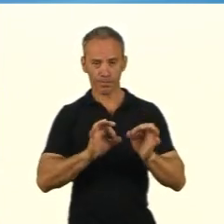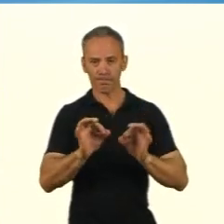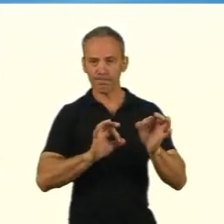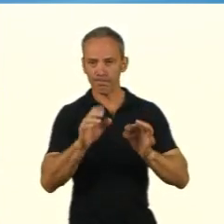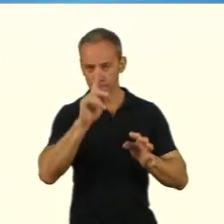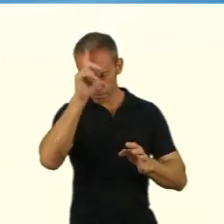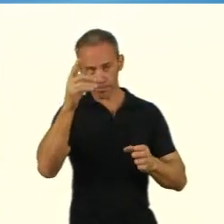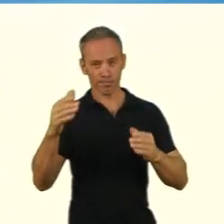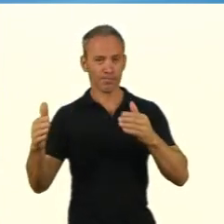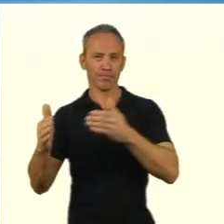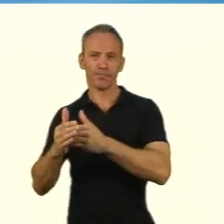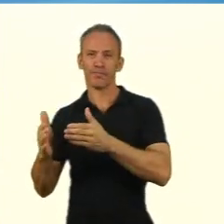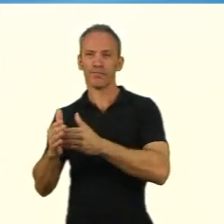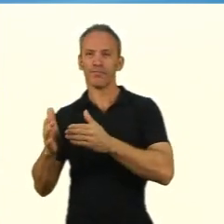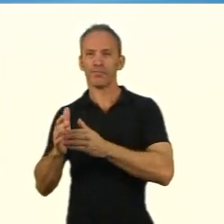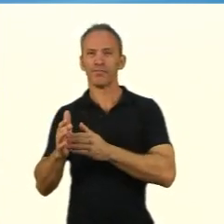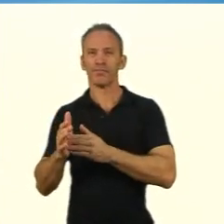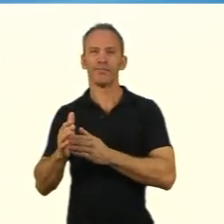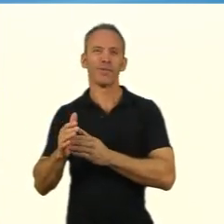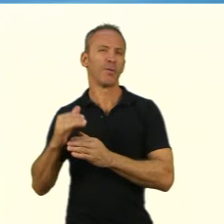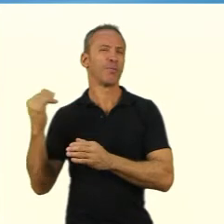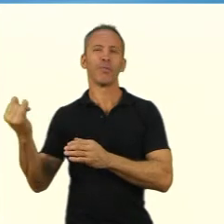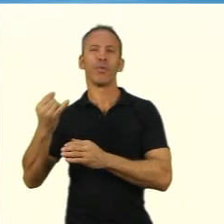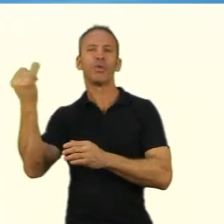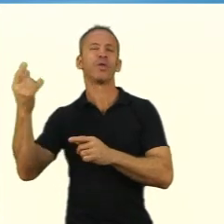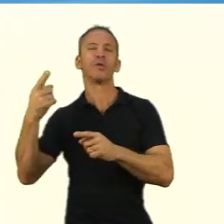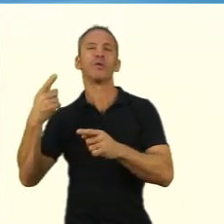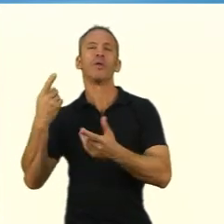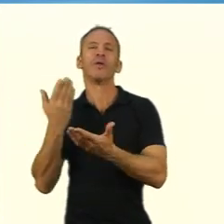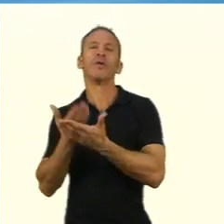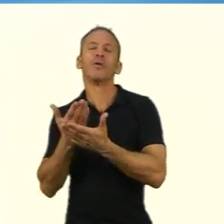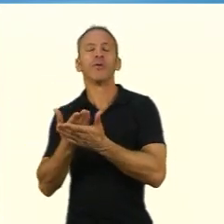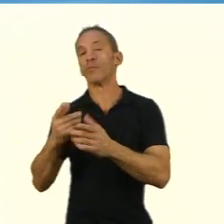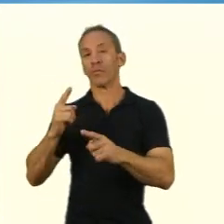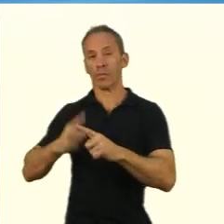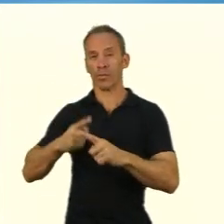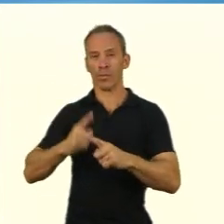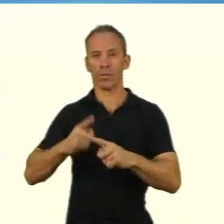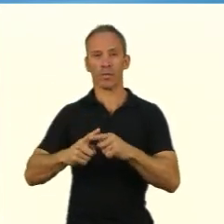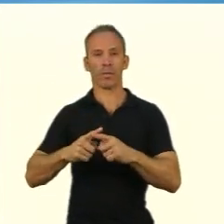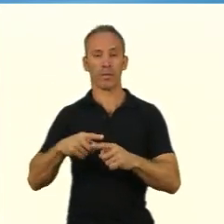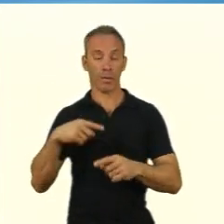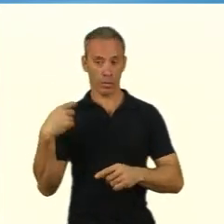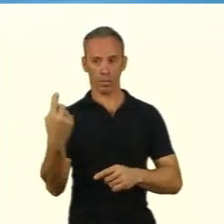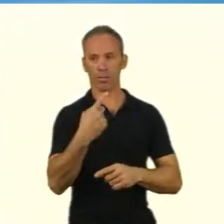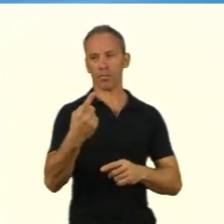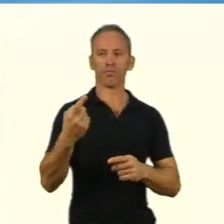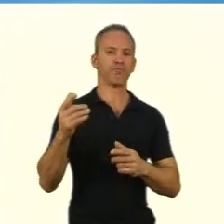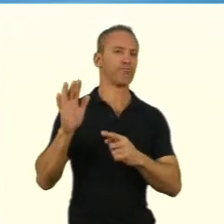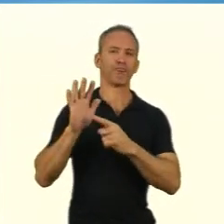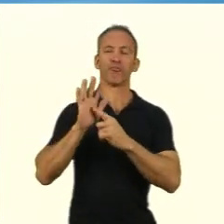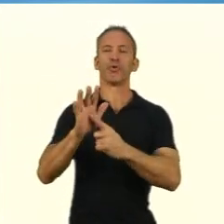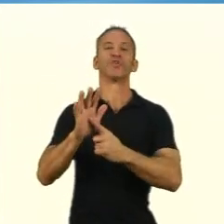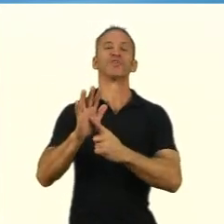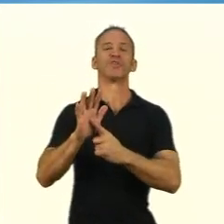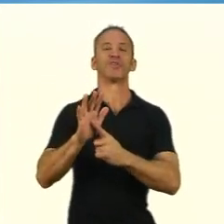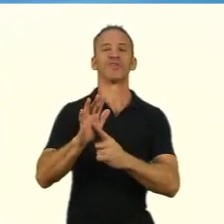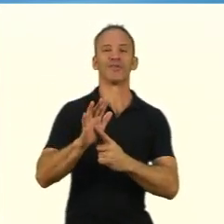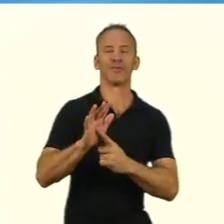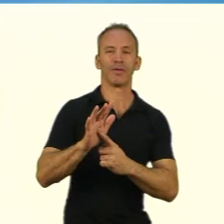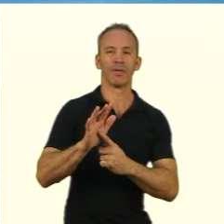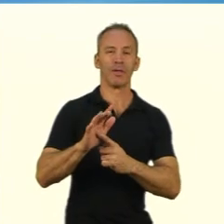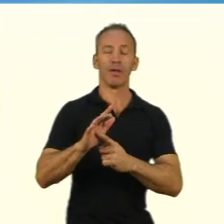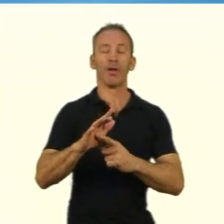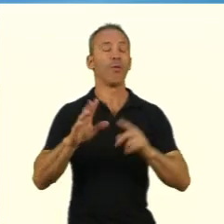estou investigando no caso a disciplina ou a indisciplina bem ainda no problema de pesquisa